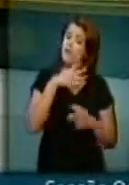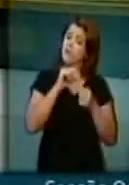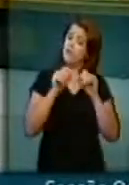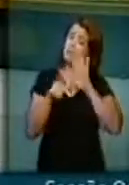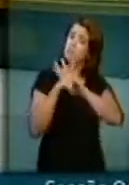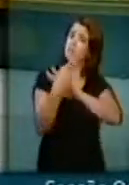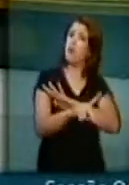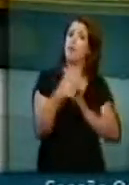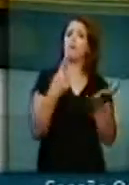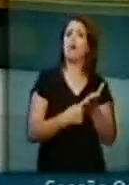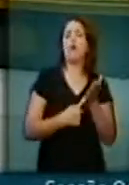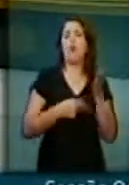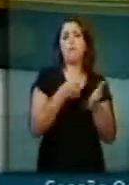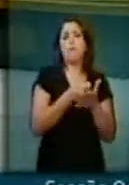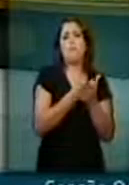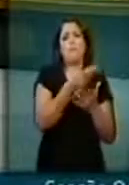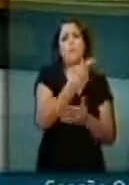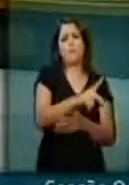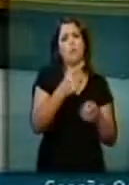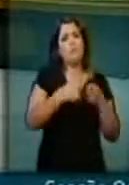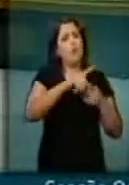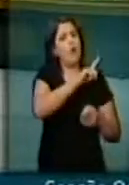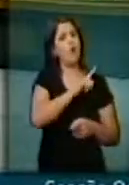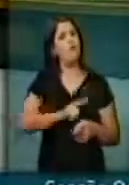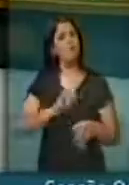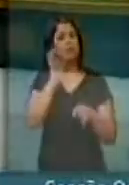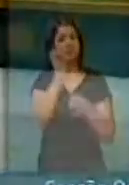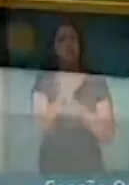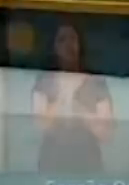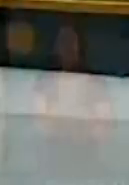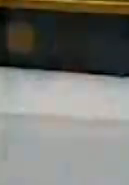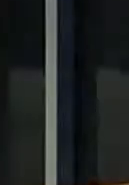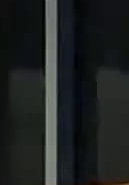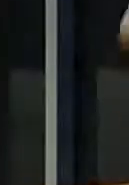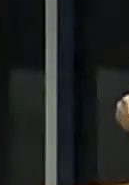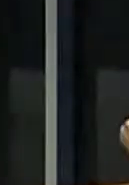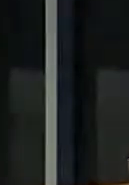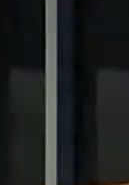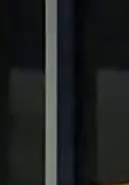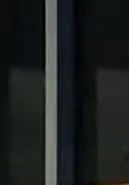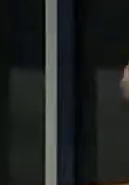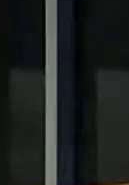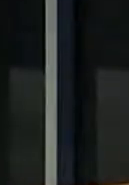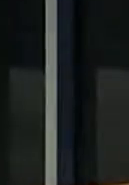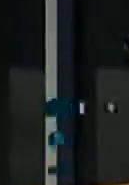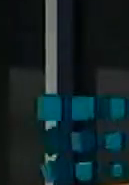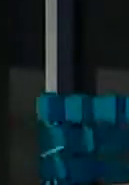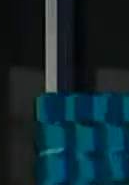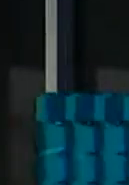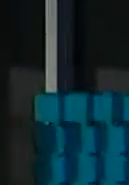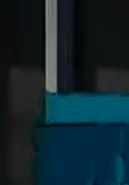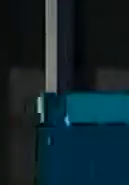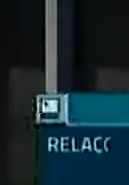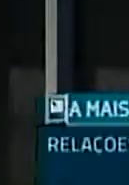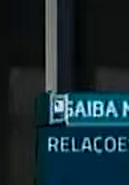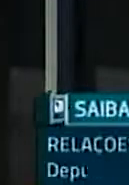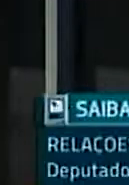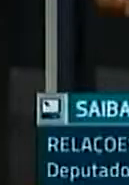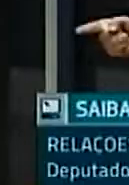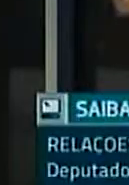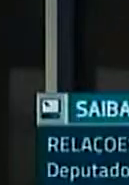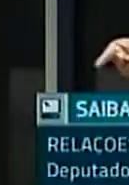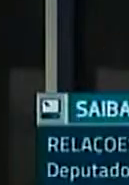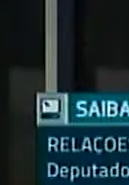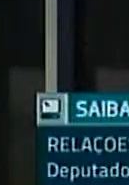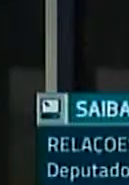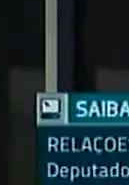a sua parte, porque o governo estadual, os governos estaduais, os prefeitos municipais fazem